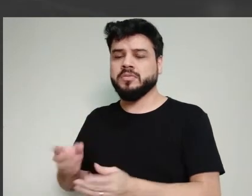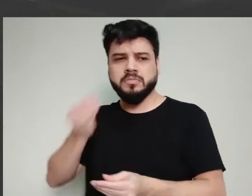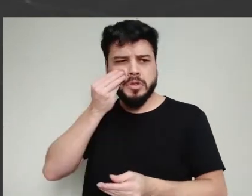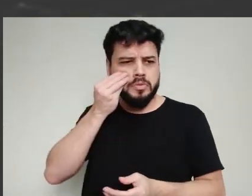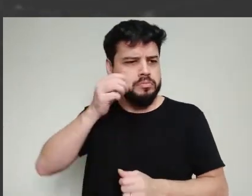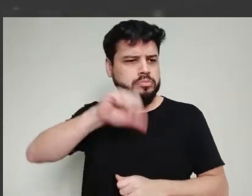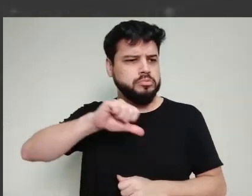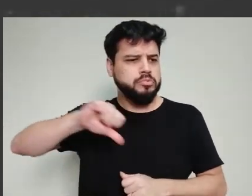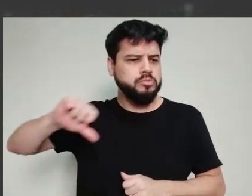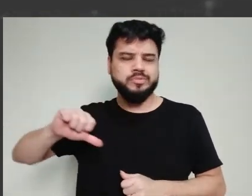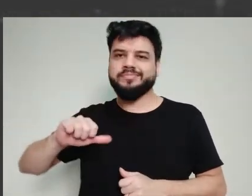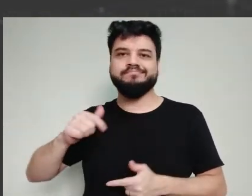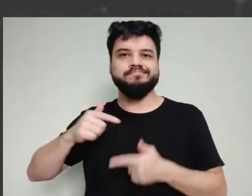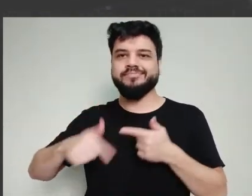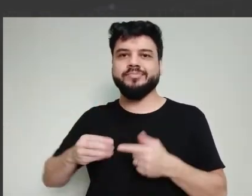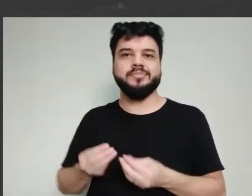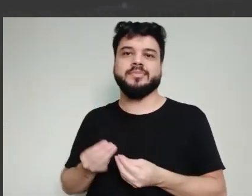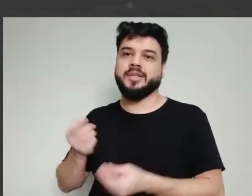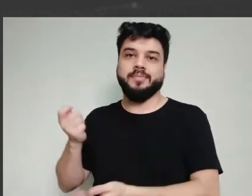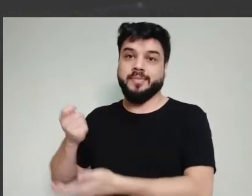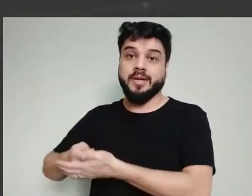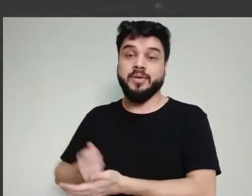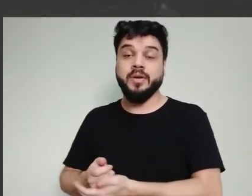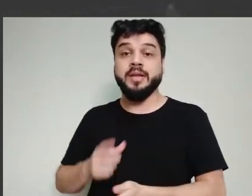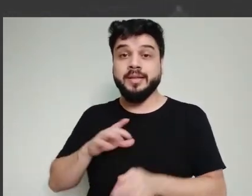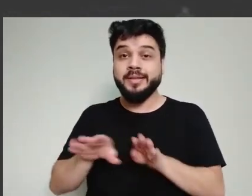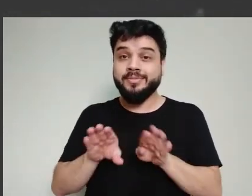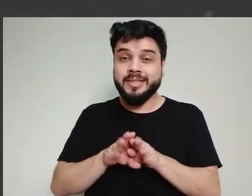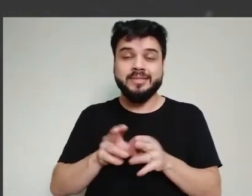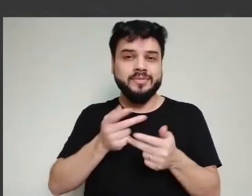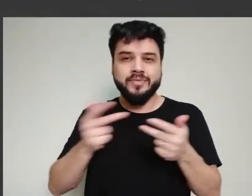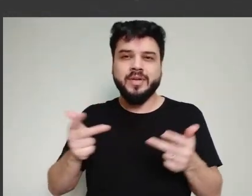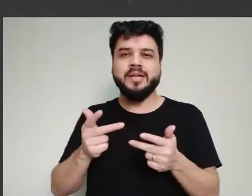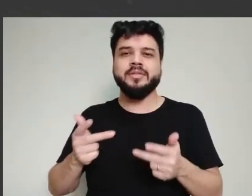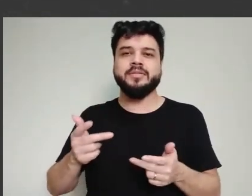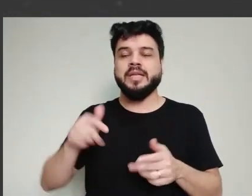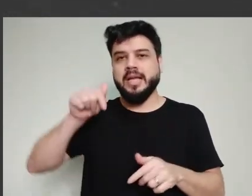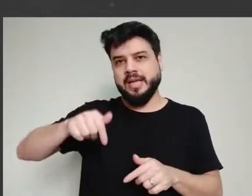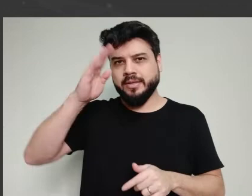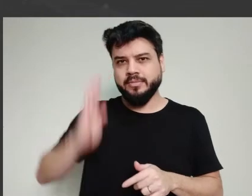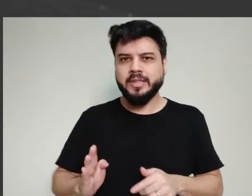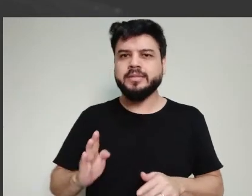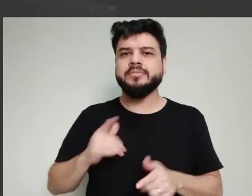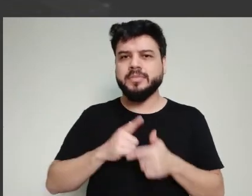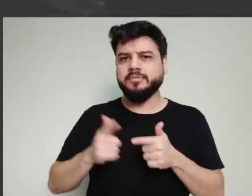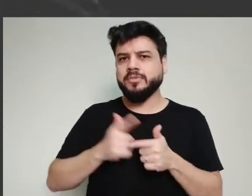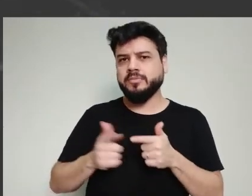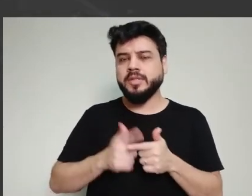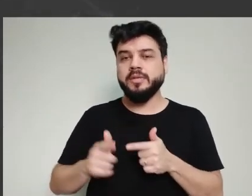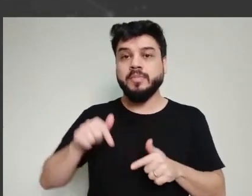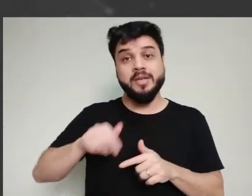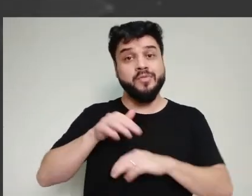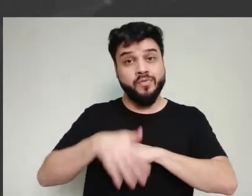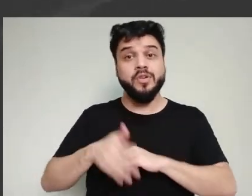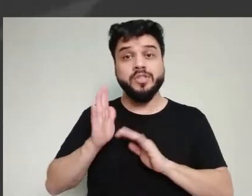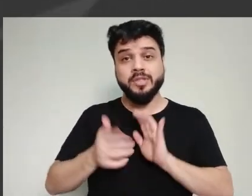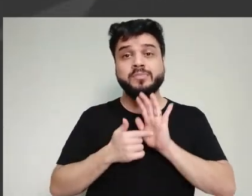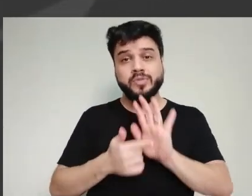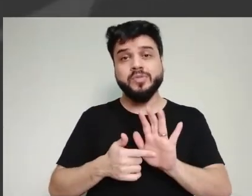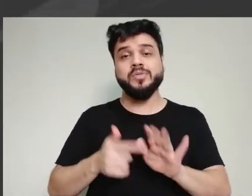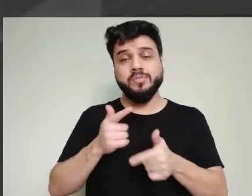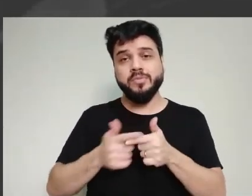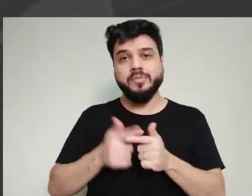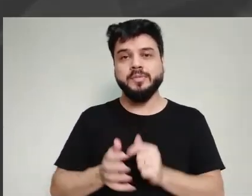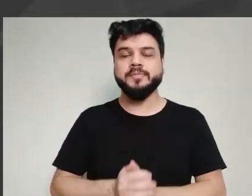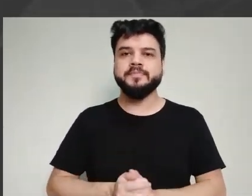problemas. No Reino Unido, o governo teve que devolver milhões de euros em testes para a